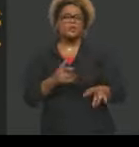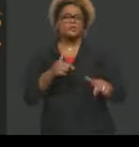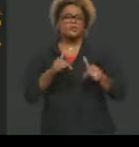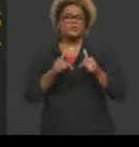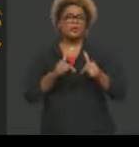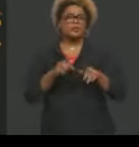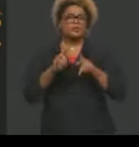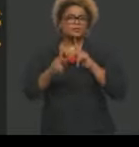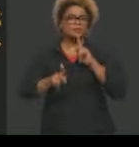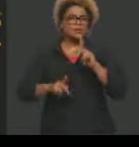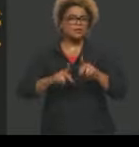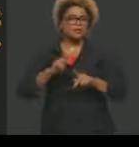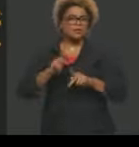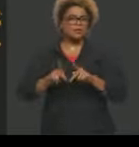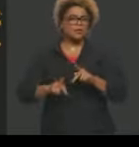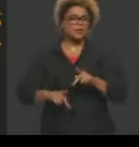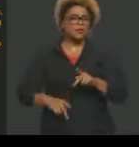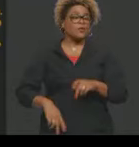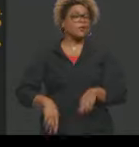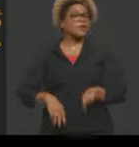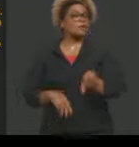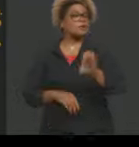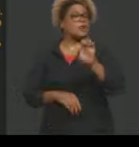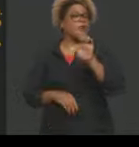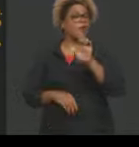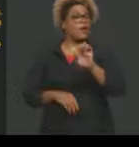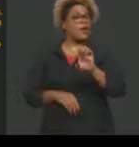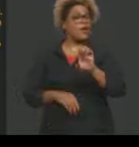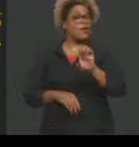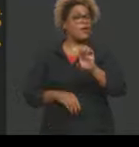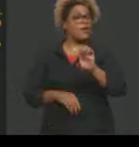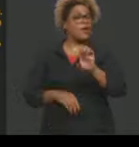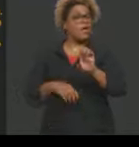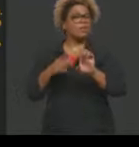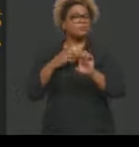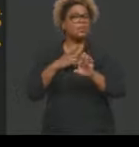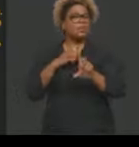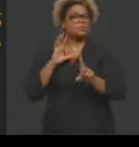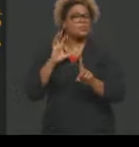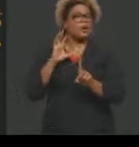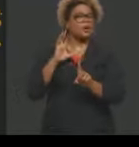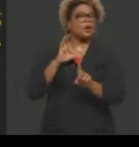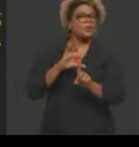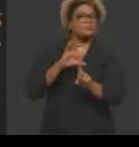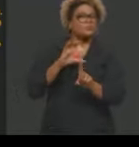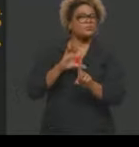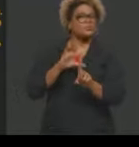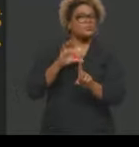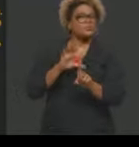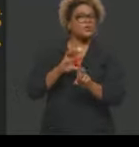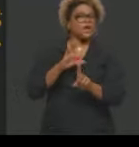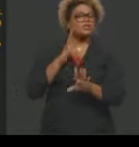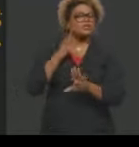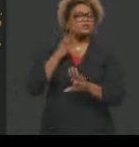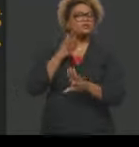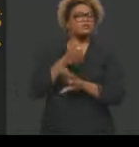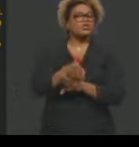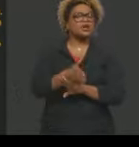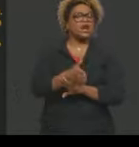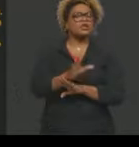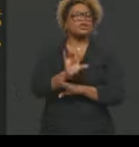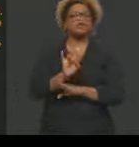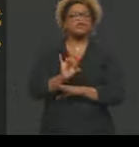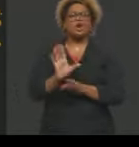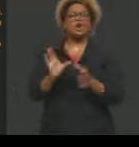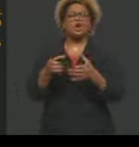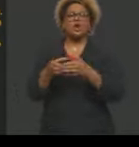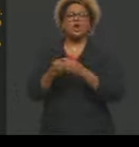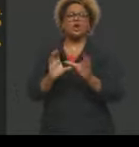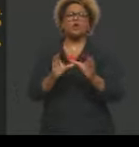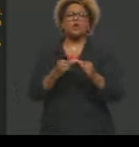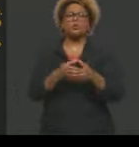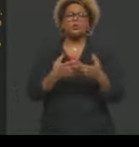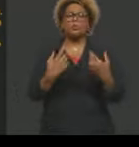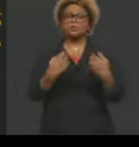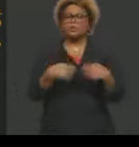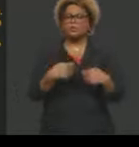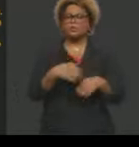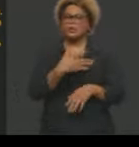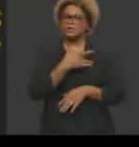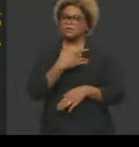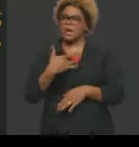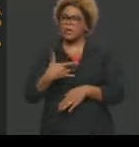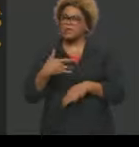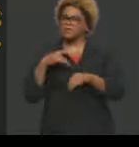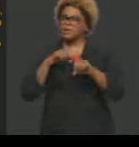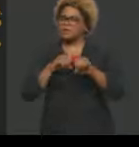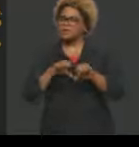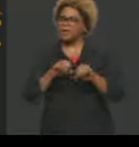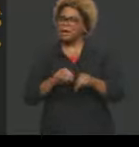população. E letra E, pela intervenção direta apenas em setores essenciais, como saúde e educação,